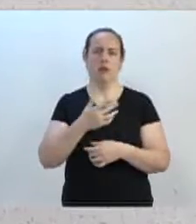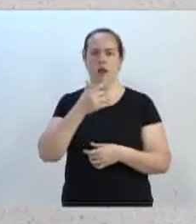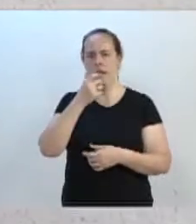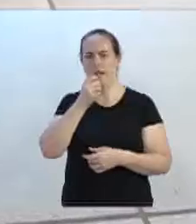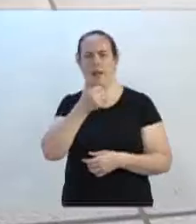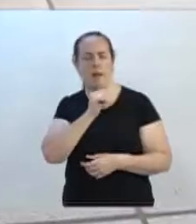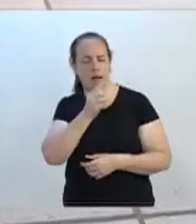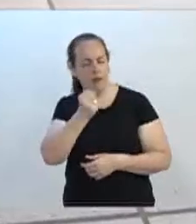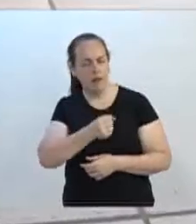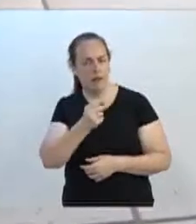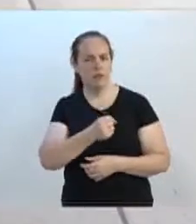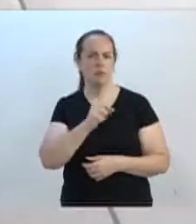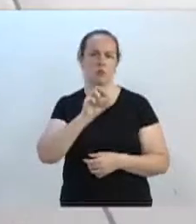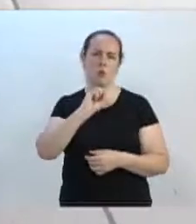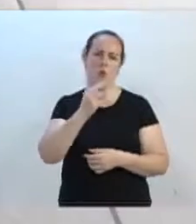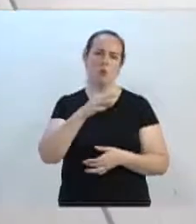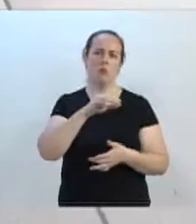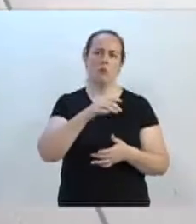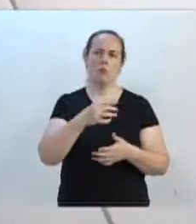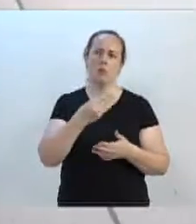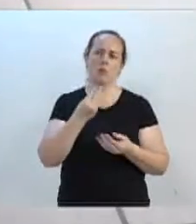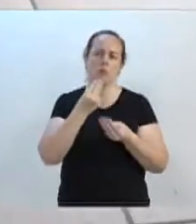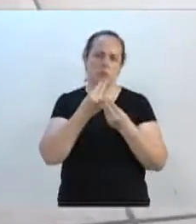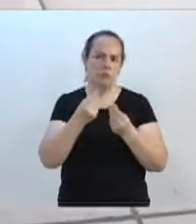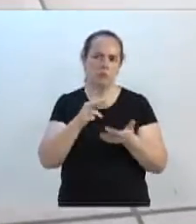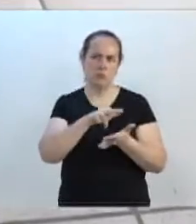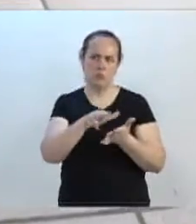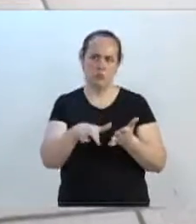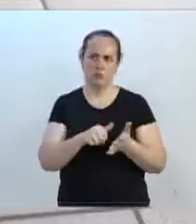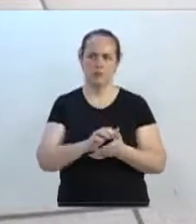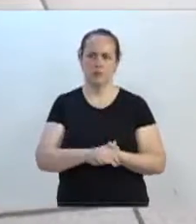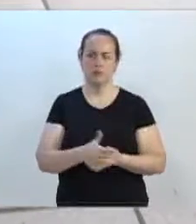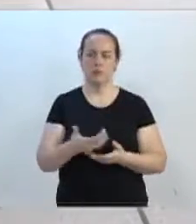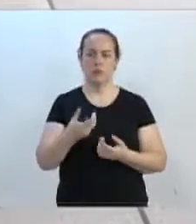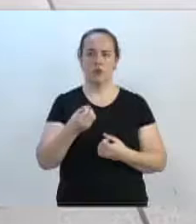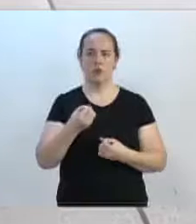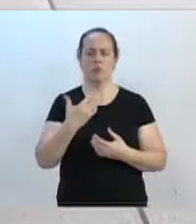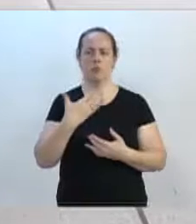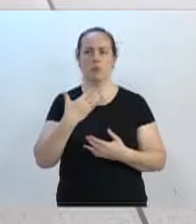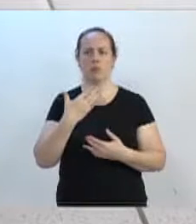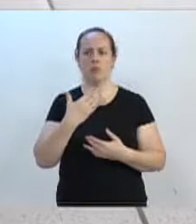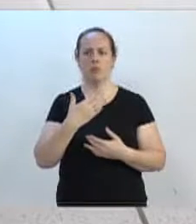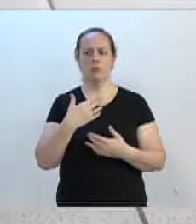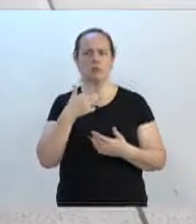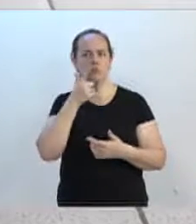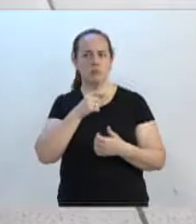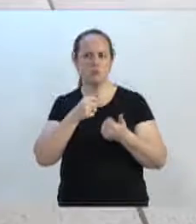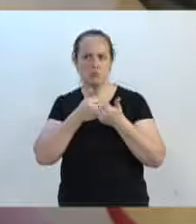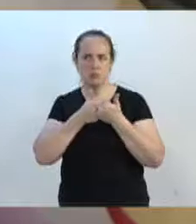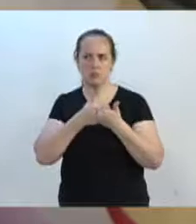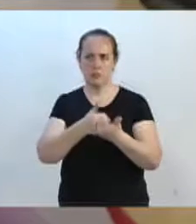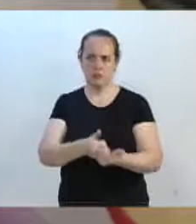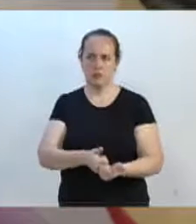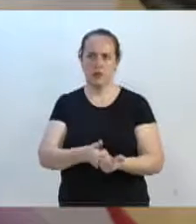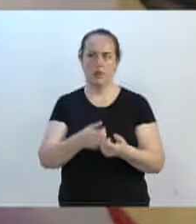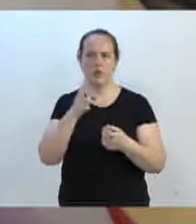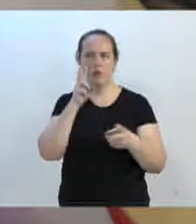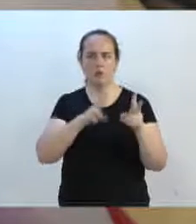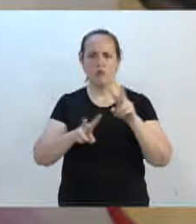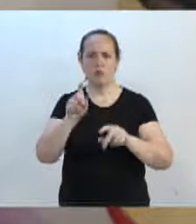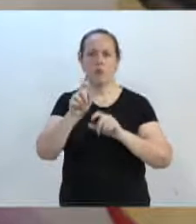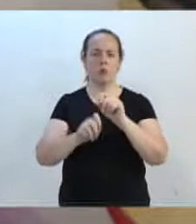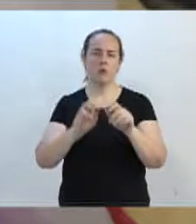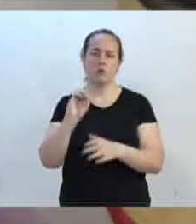ou por outro setor, pelo próprio guspe. E é muito bom a gente poder acompanhar e ver o que está